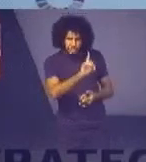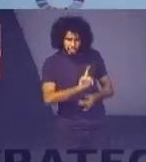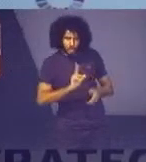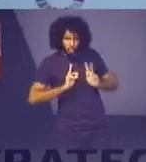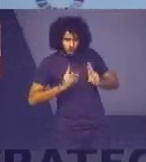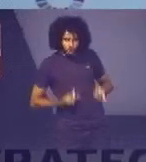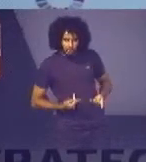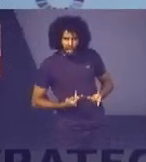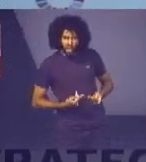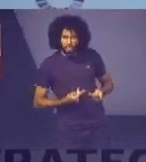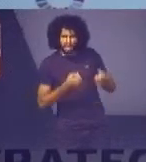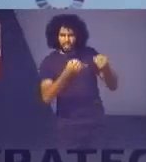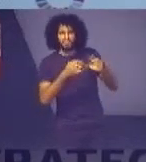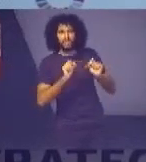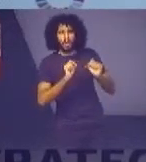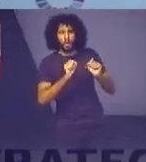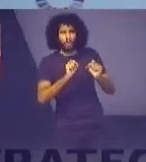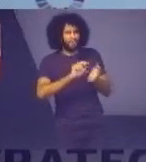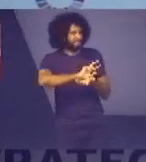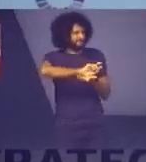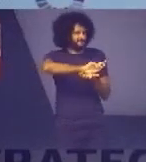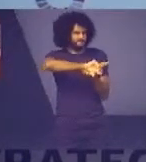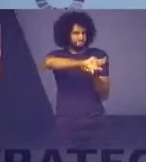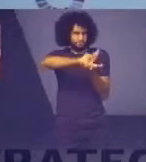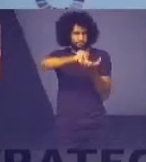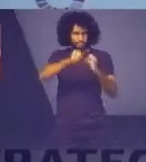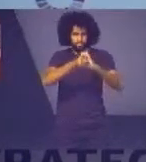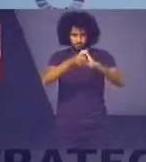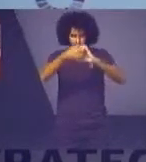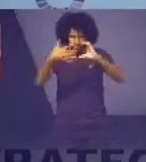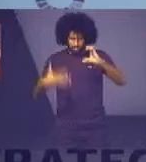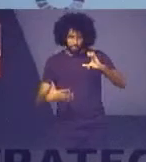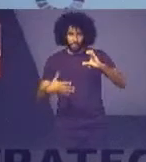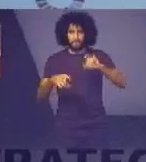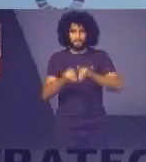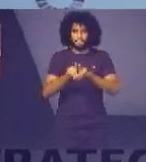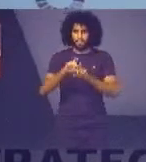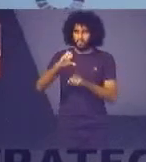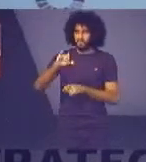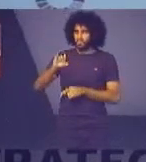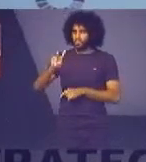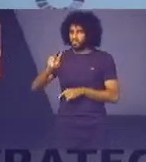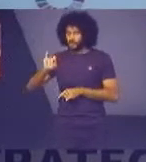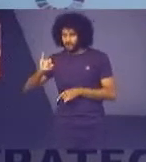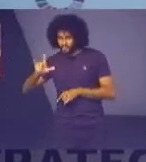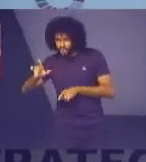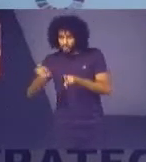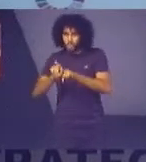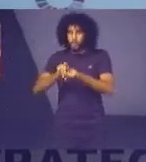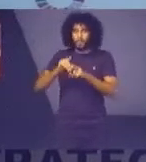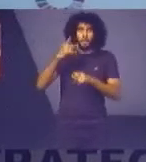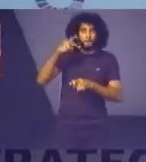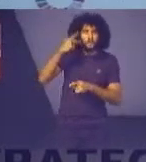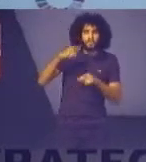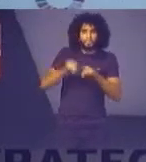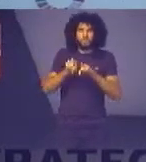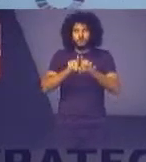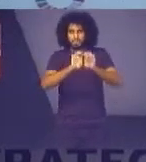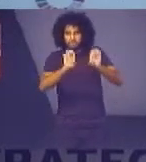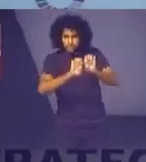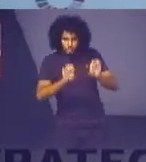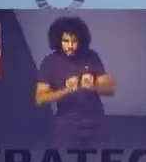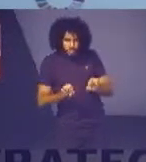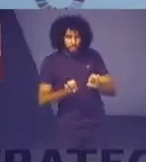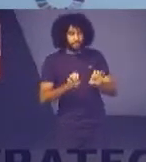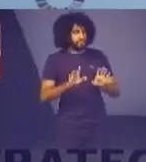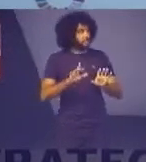falamos em várias dimensões de direitos humanos Direitos civis, direitos políticos, sociais, econômicos, culturais E aqui nós